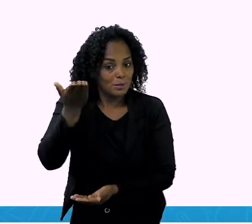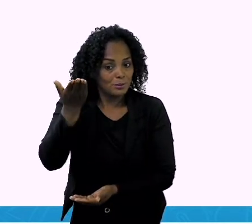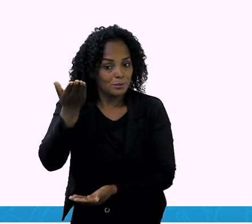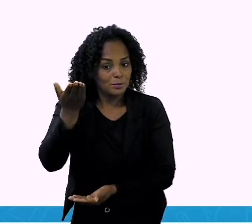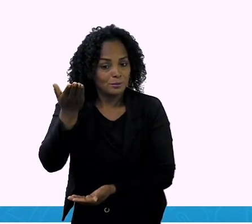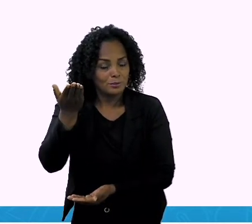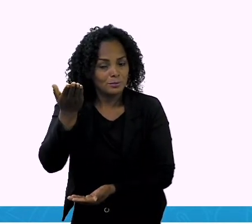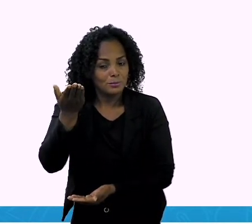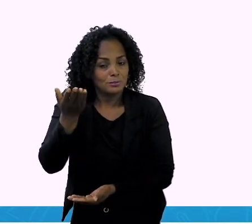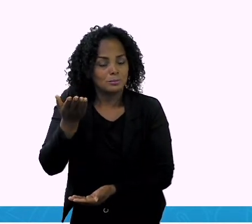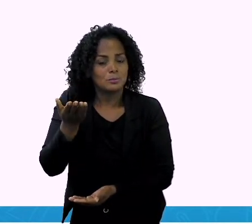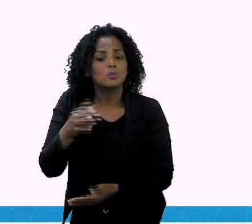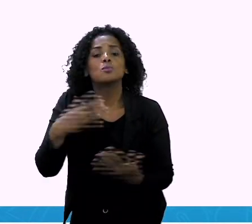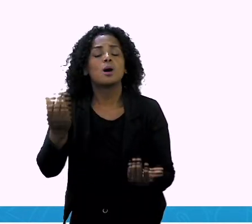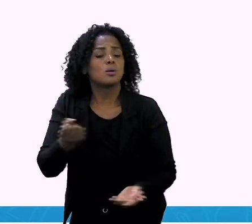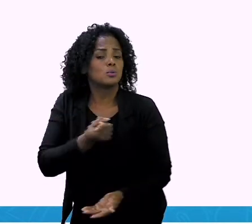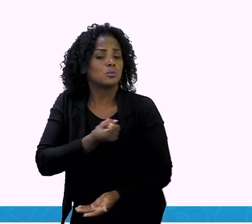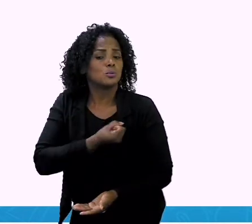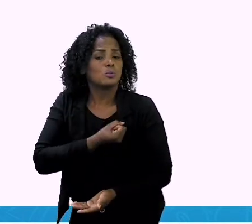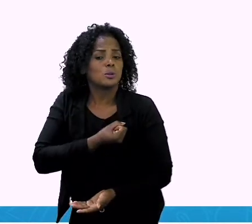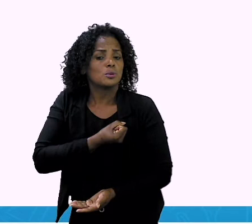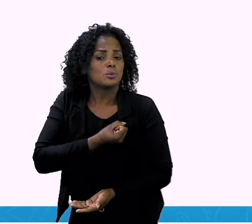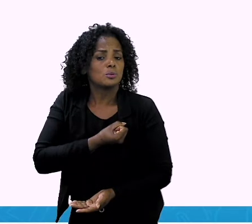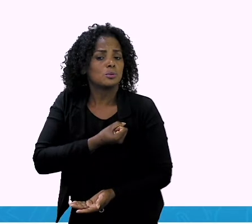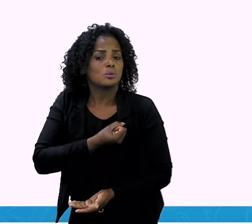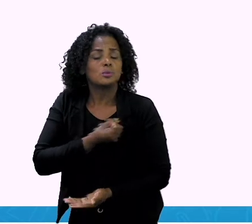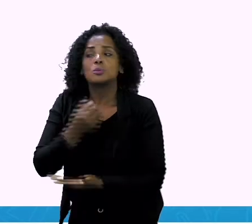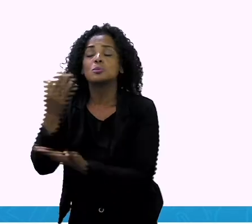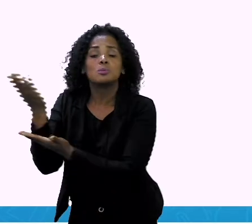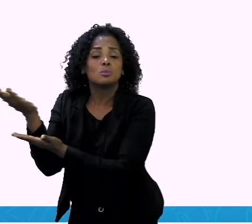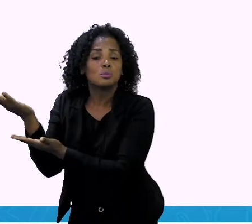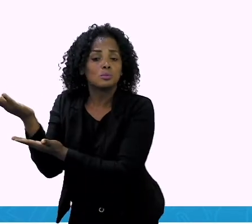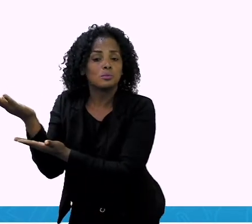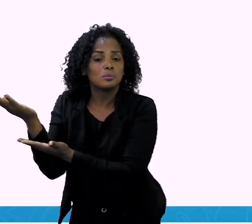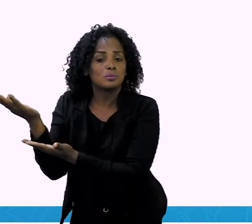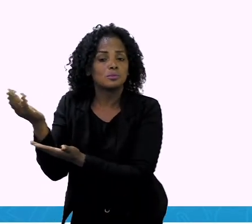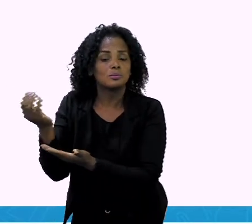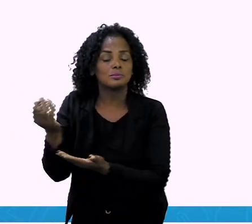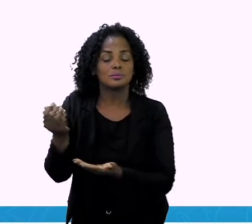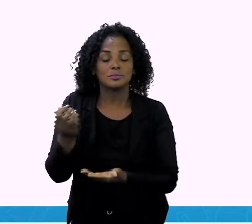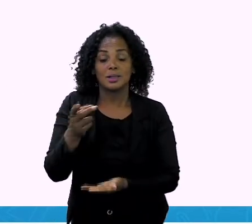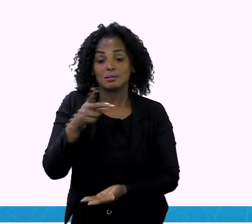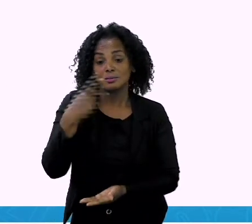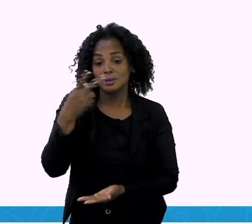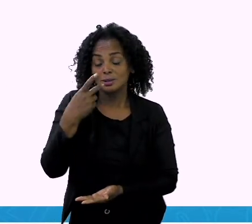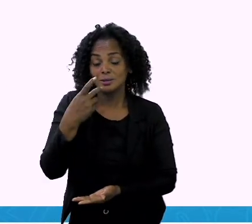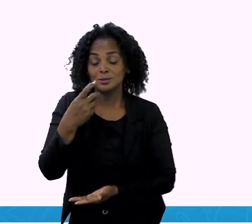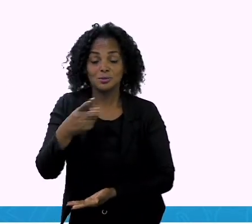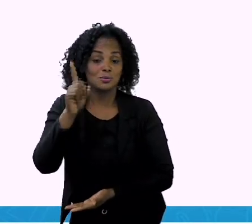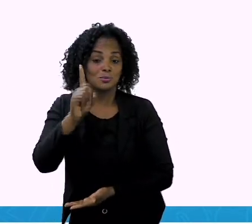numeral é esse aqui? Um. Só que aqui está falando o quê? É um real.